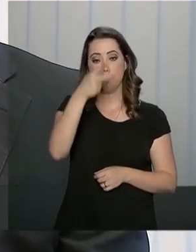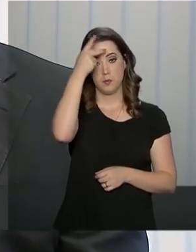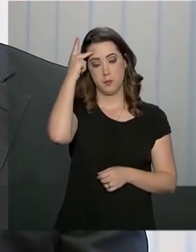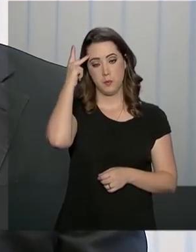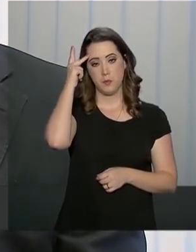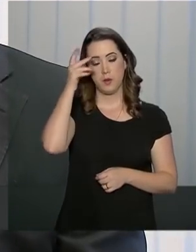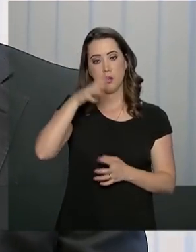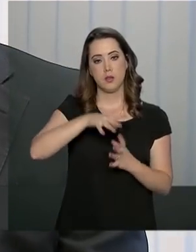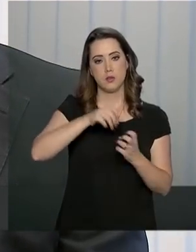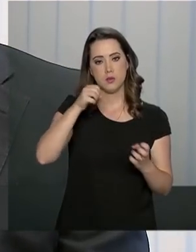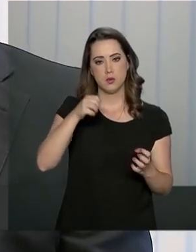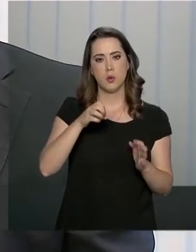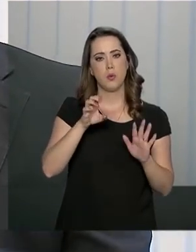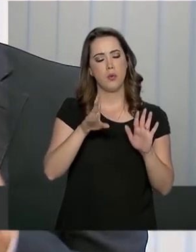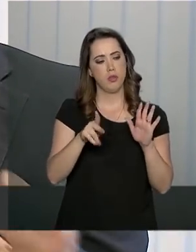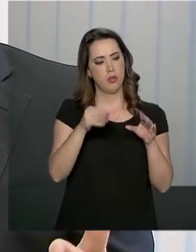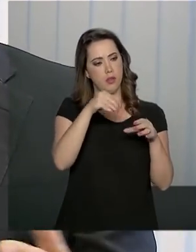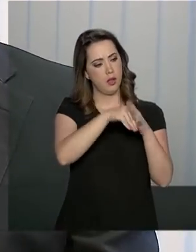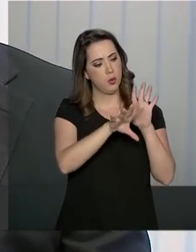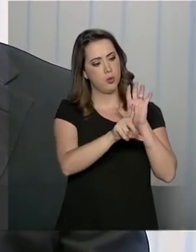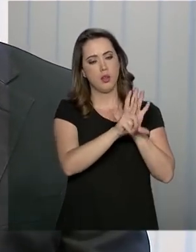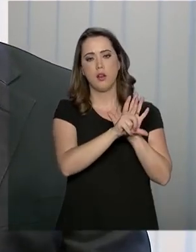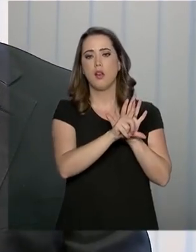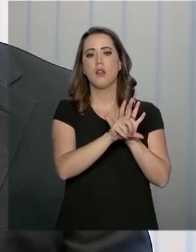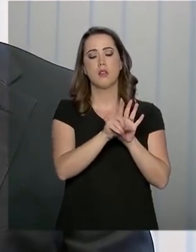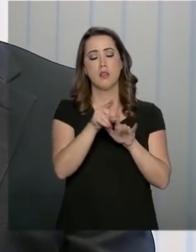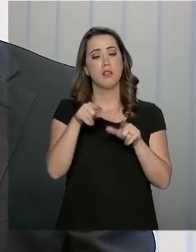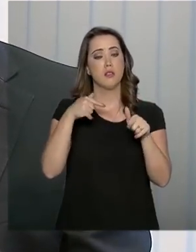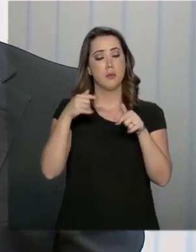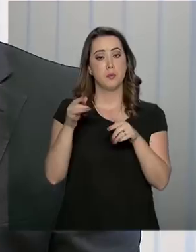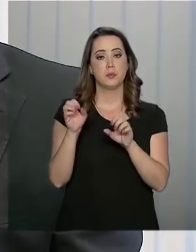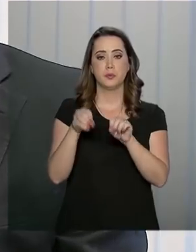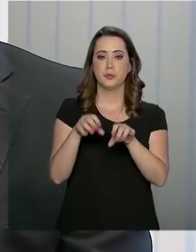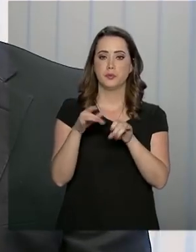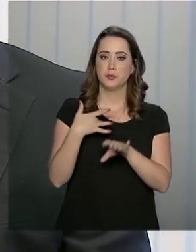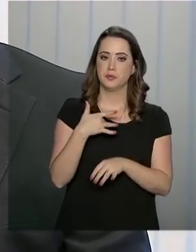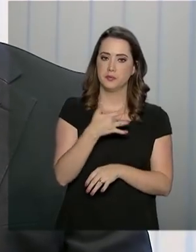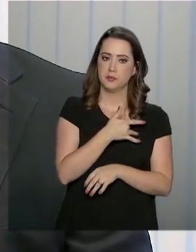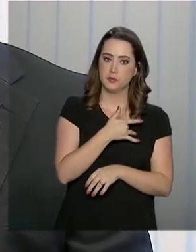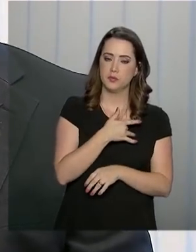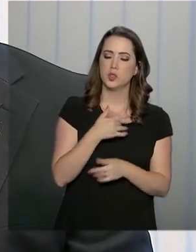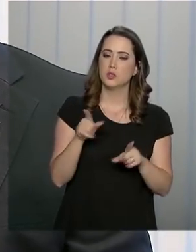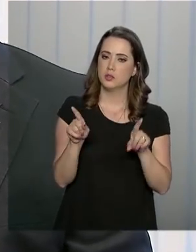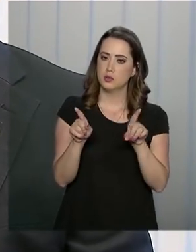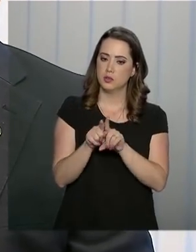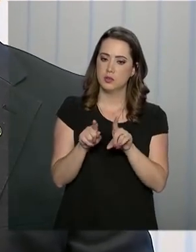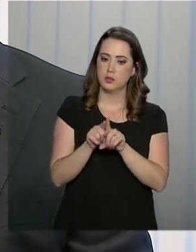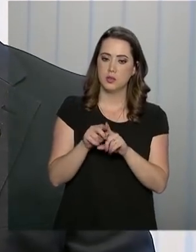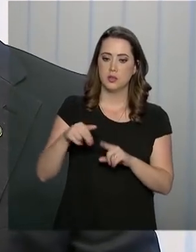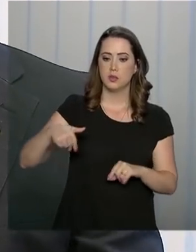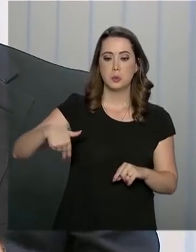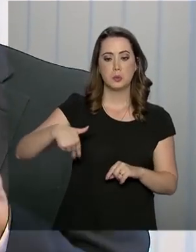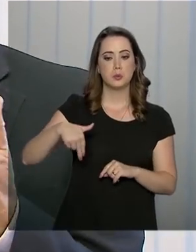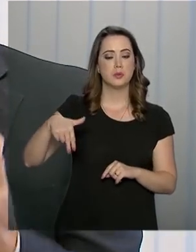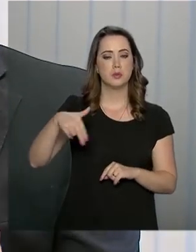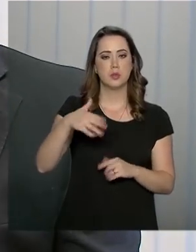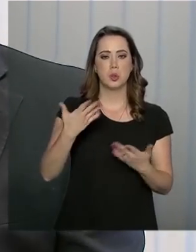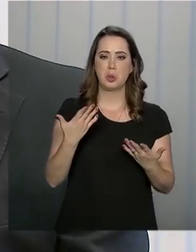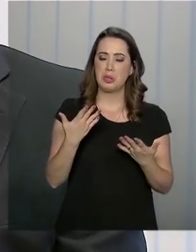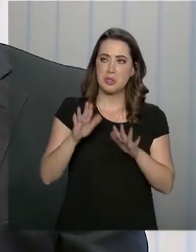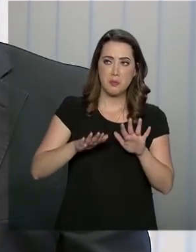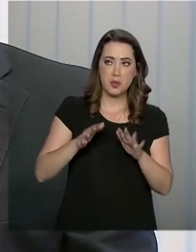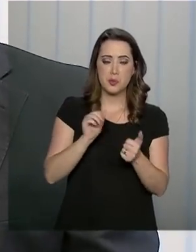através do estatuto, vai trabalhar a educação e saúde e a mobilidade, que é um aspecto importante, seja no